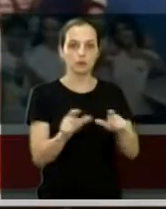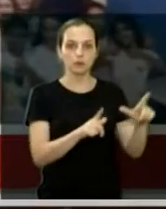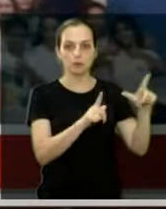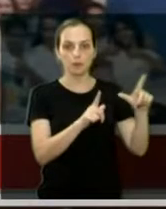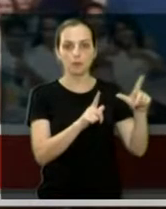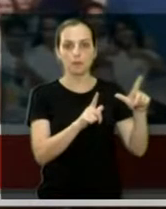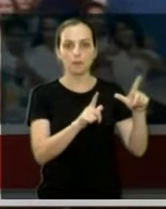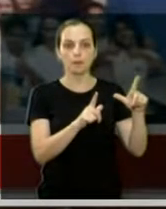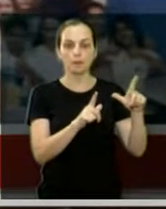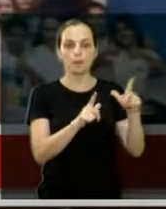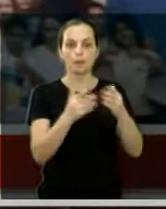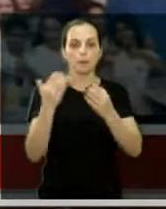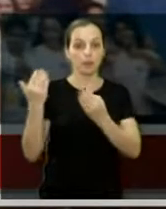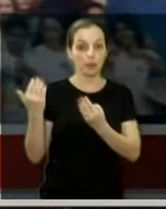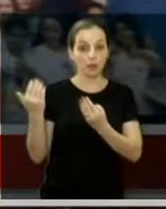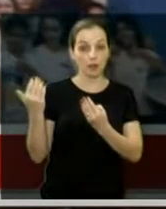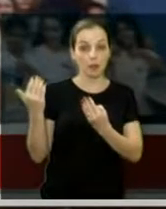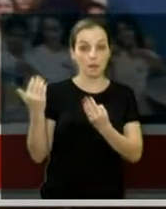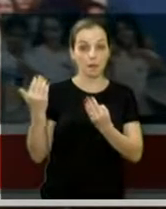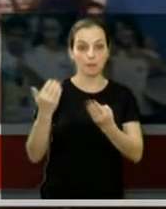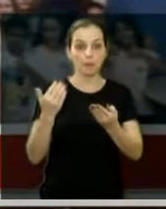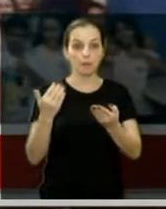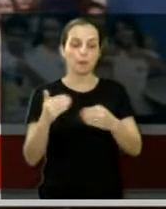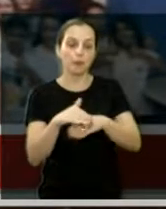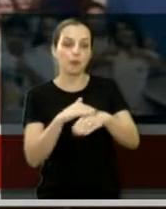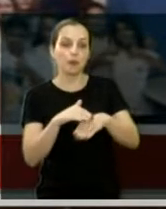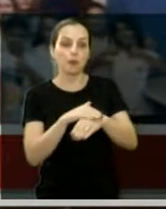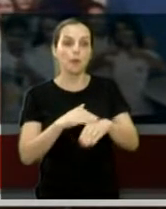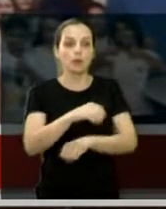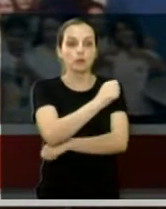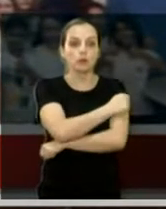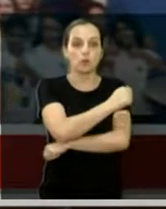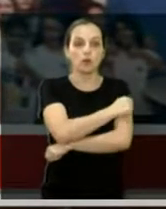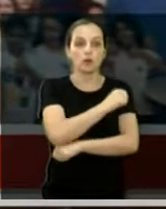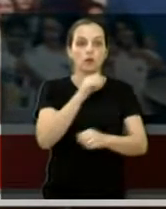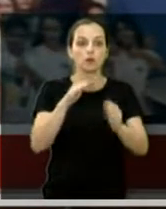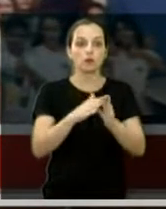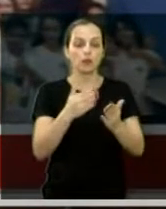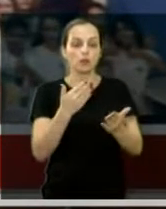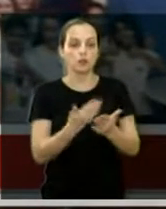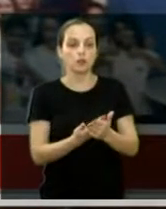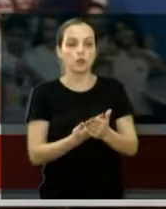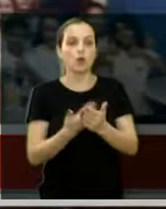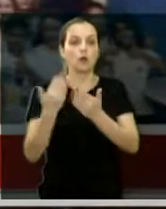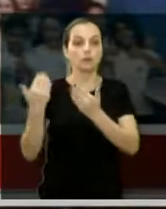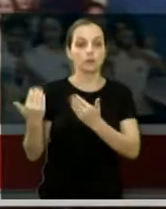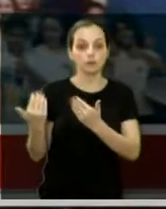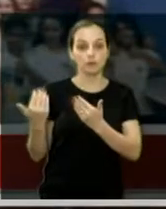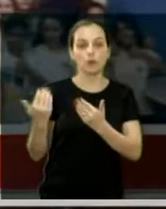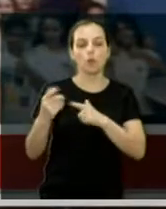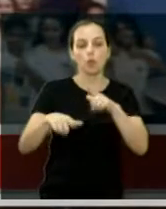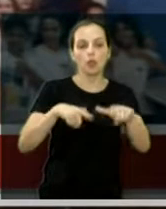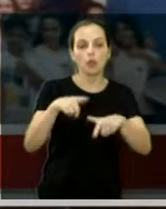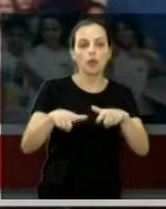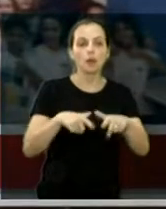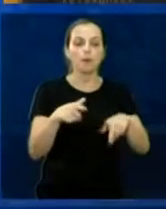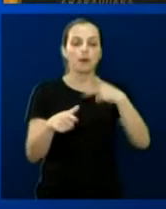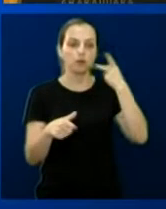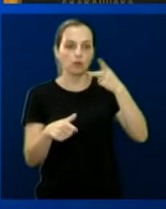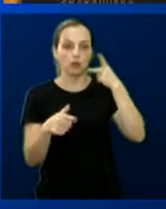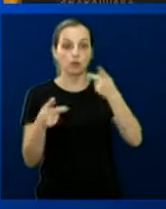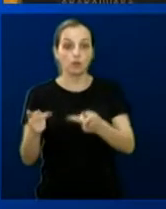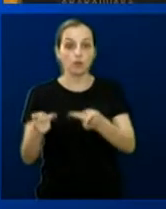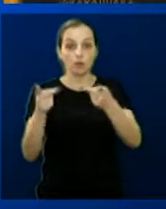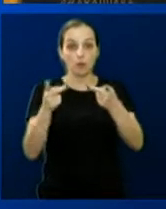então, da nossa conversa com os alunos da Escola Coeducar sobre a atividade parlamentar do vereador. Nós fomos convidados pelos